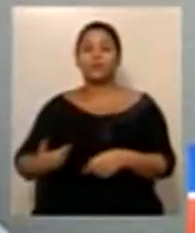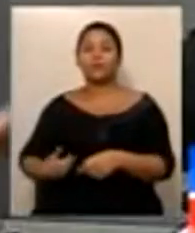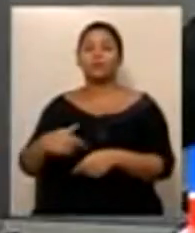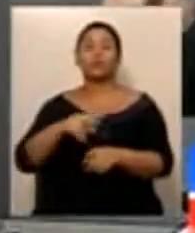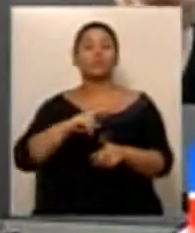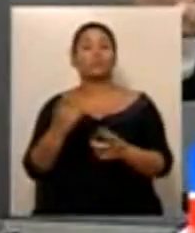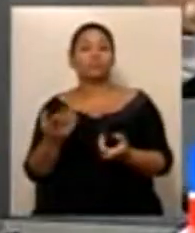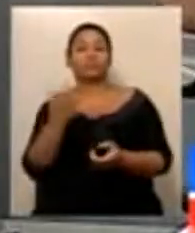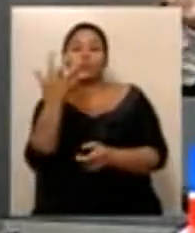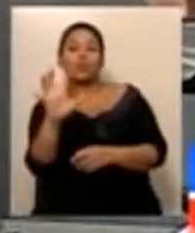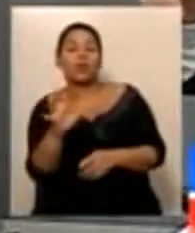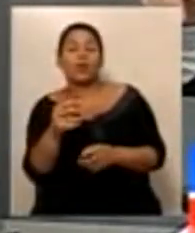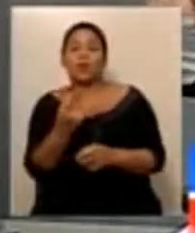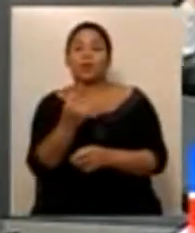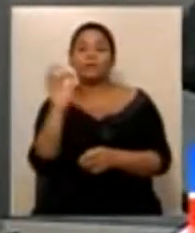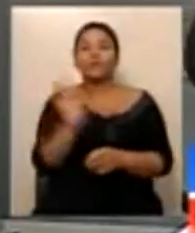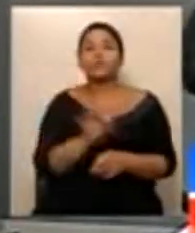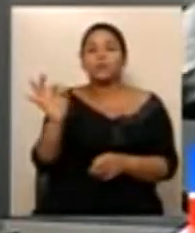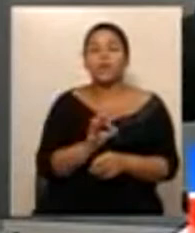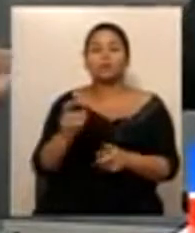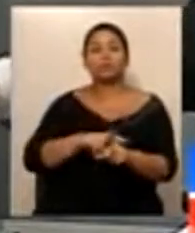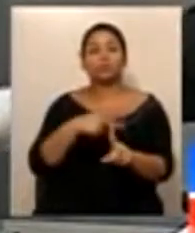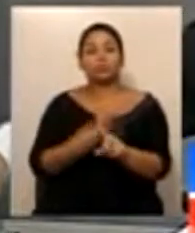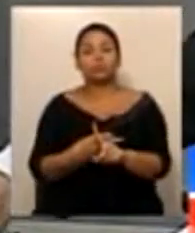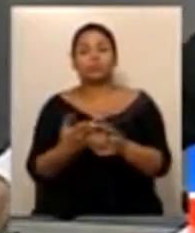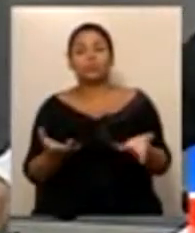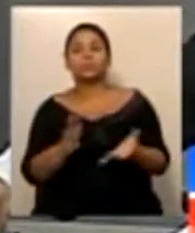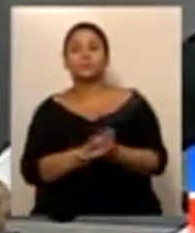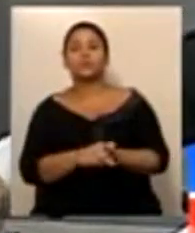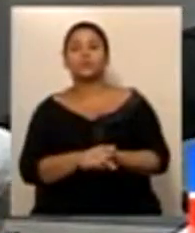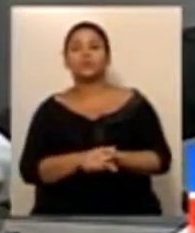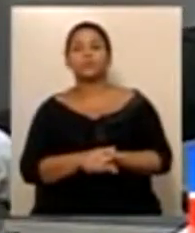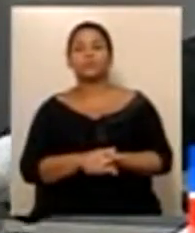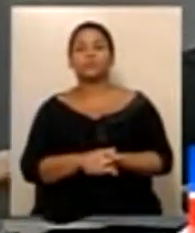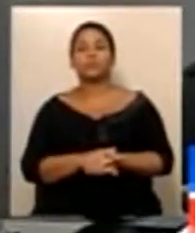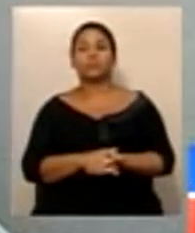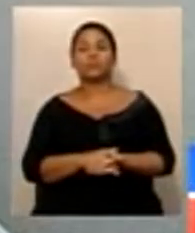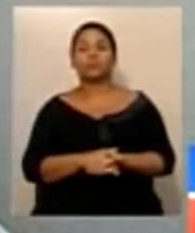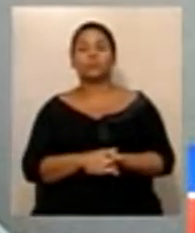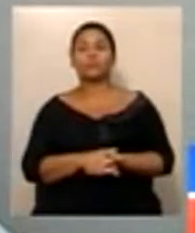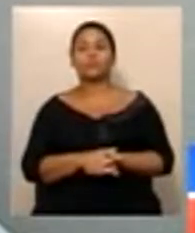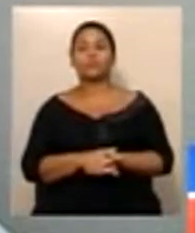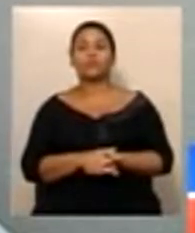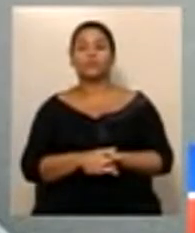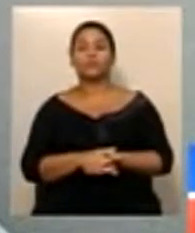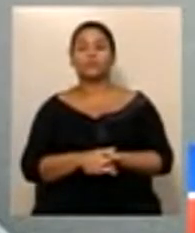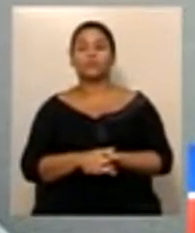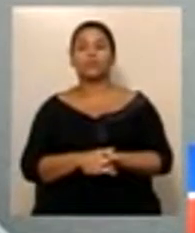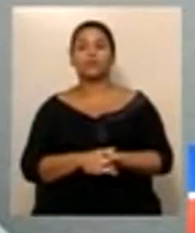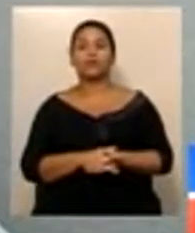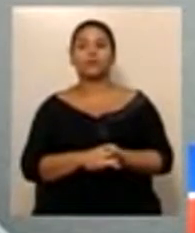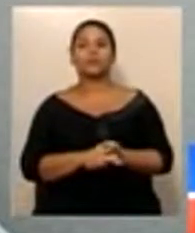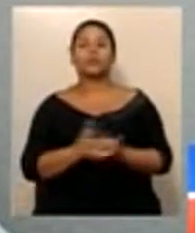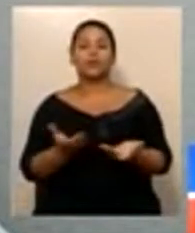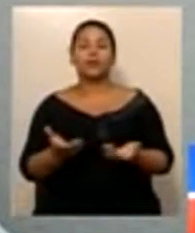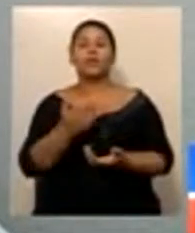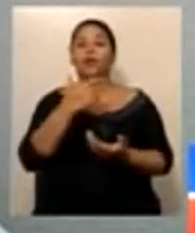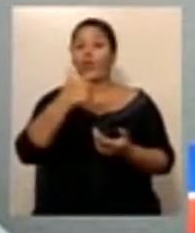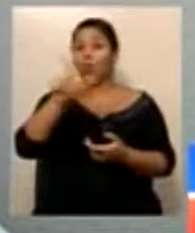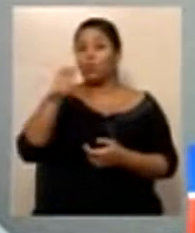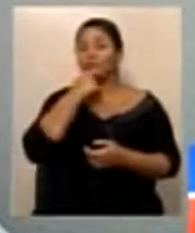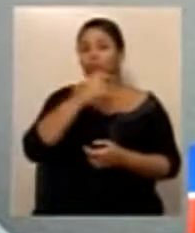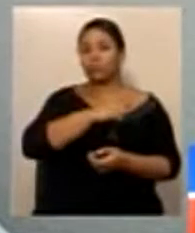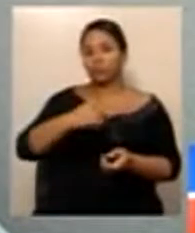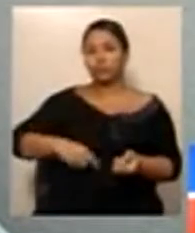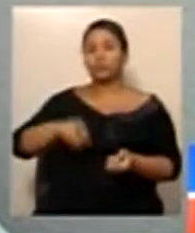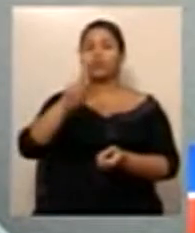Ainda para discutir, questão de ordem, depois eu passo para o líder do governo, o deputado Ronaldo Medeiros. Era nesse mesmo sentido, senhor presidente, para